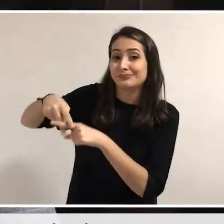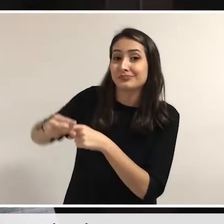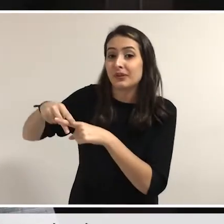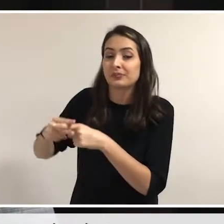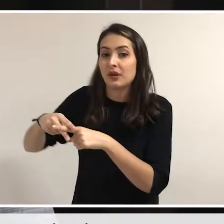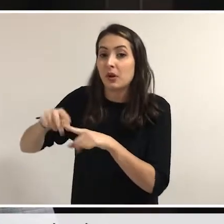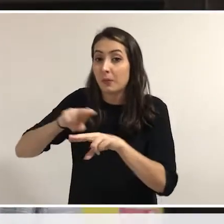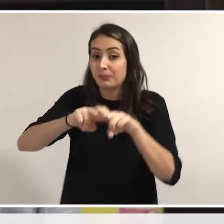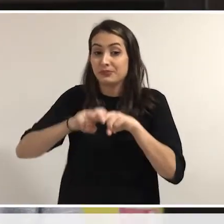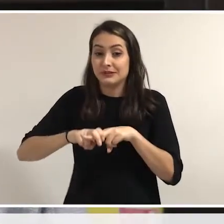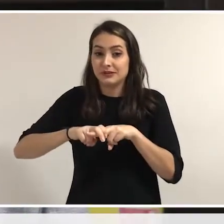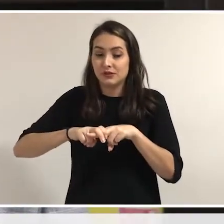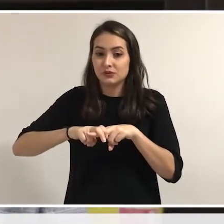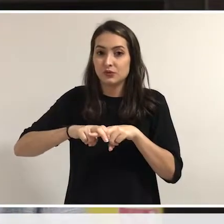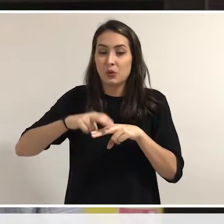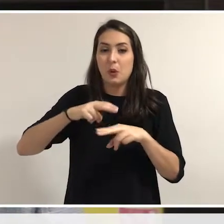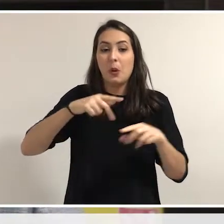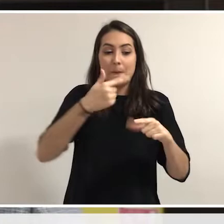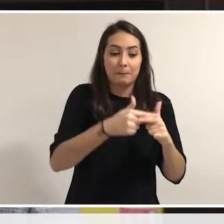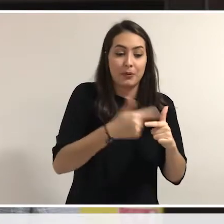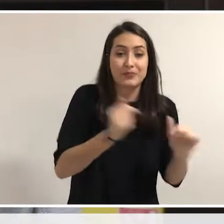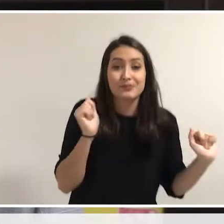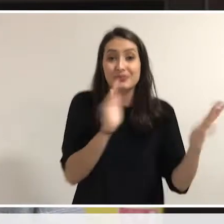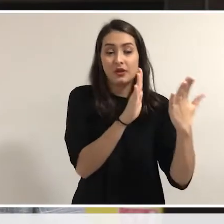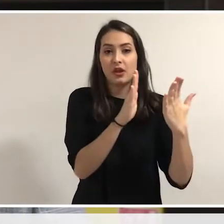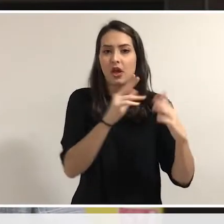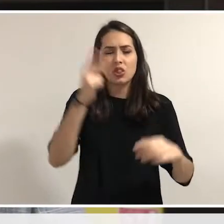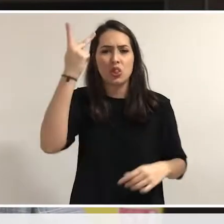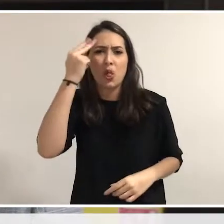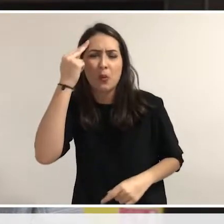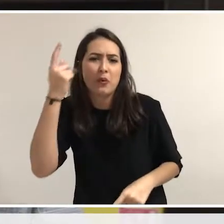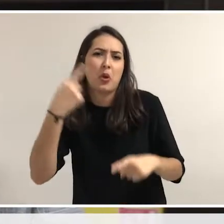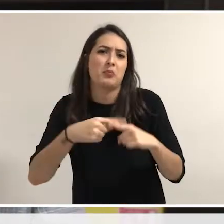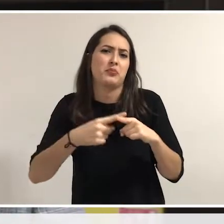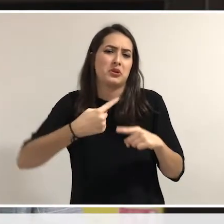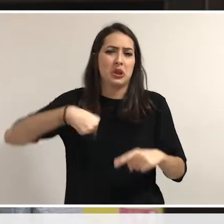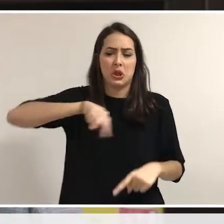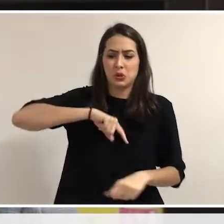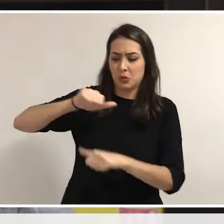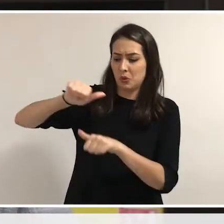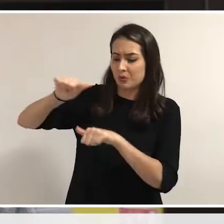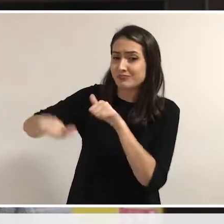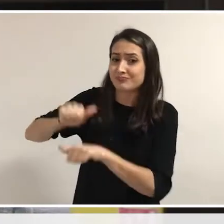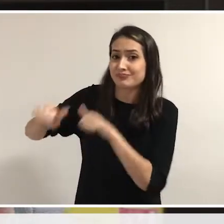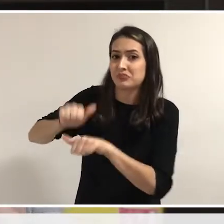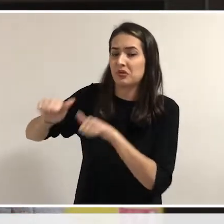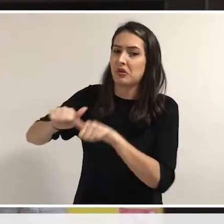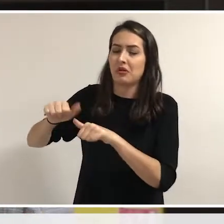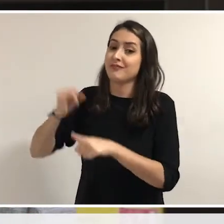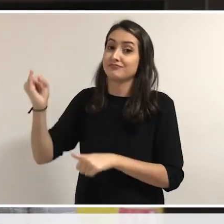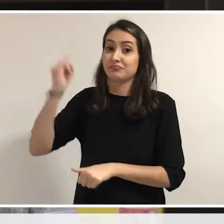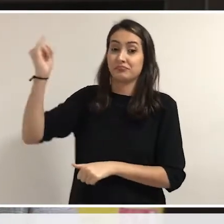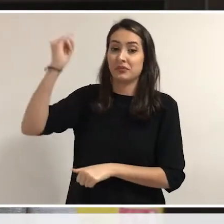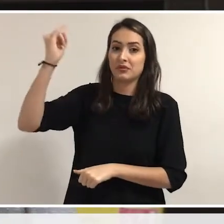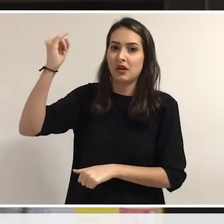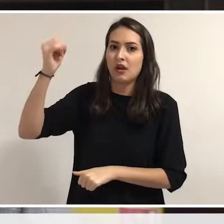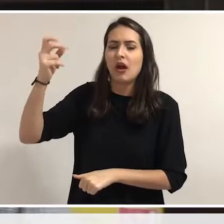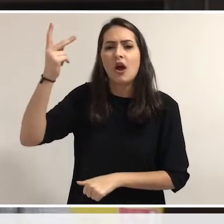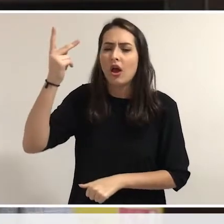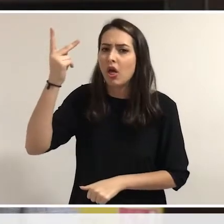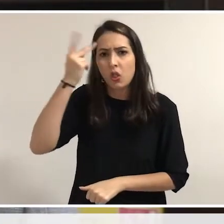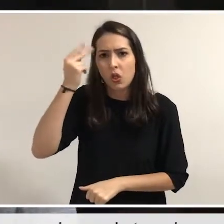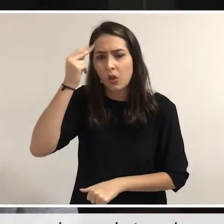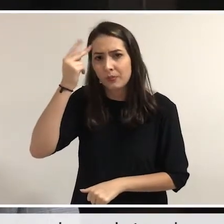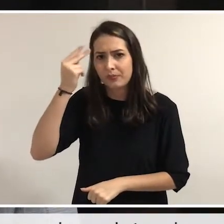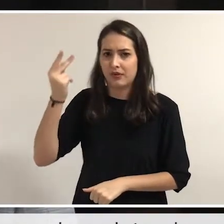cultura organizacional. Apesar disso, superamos muitos desses desafios e agora compartilhamos essa trajetória